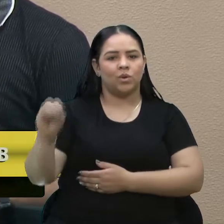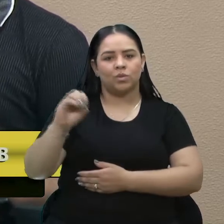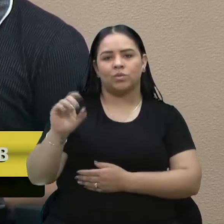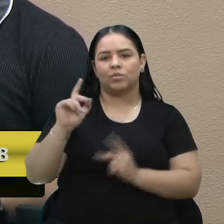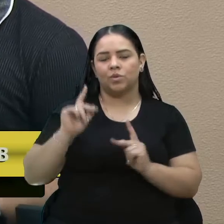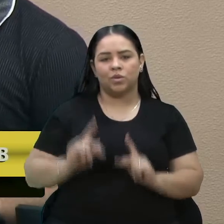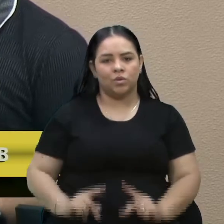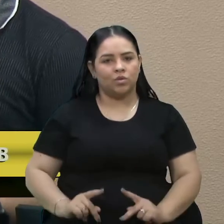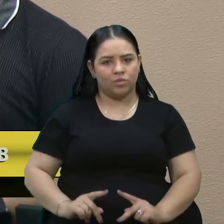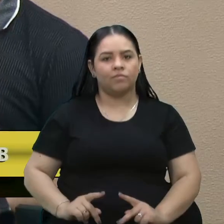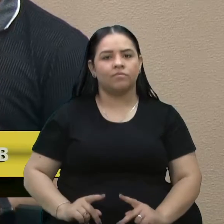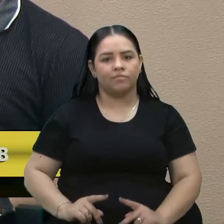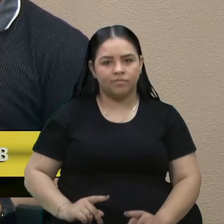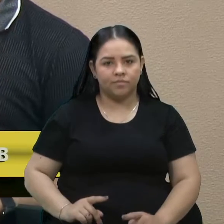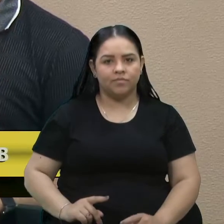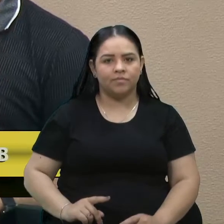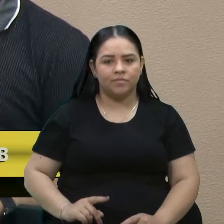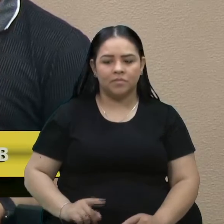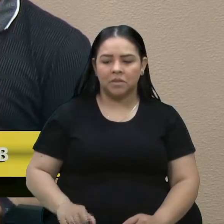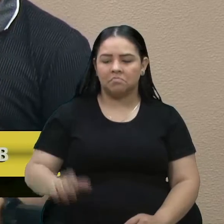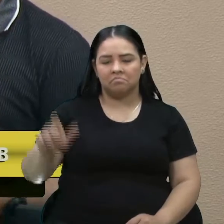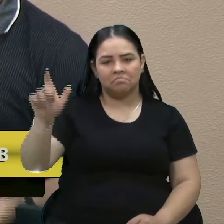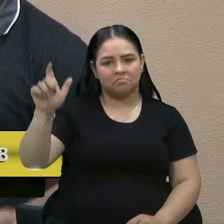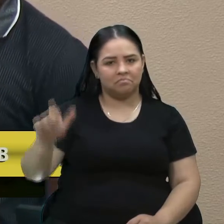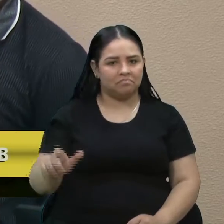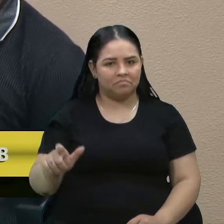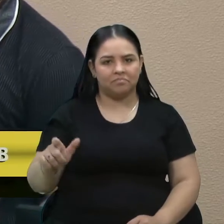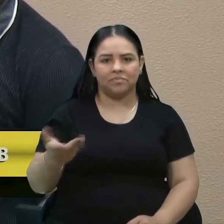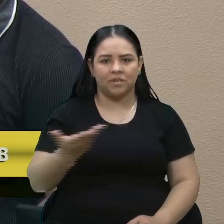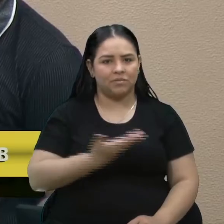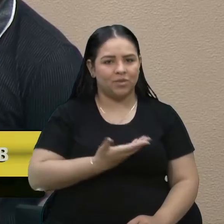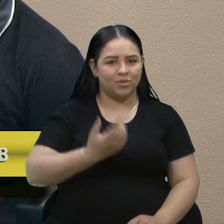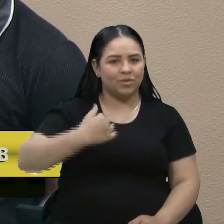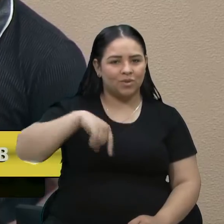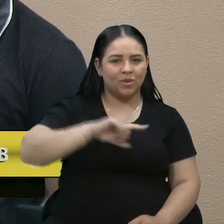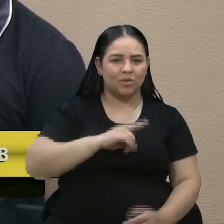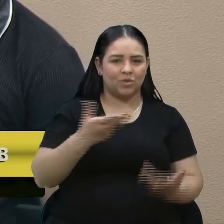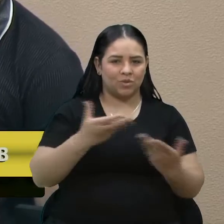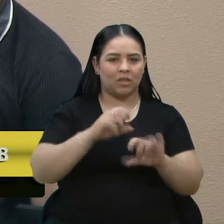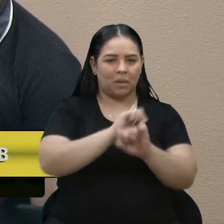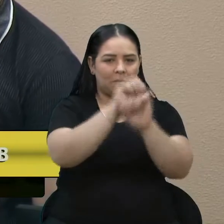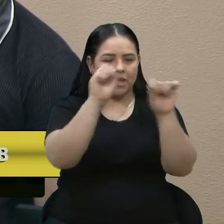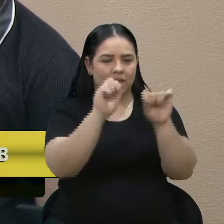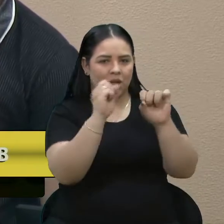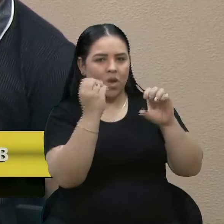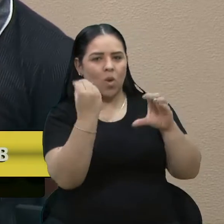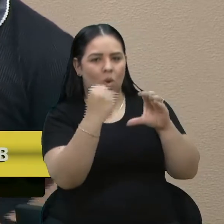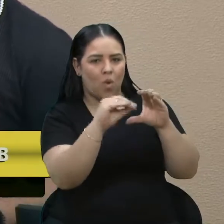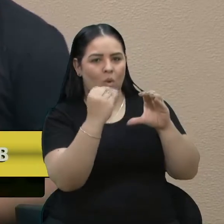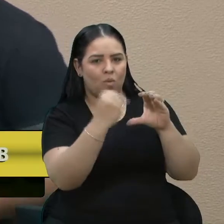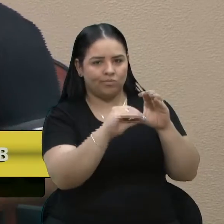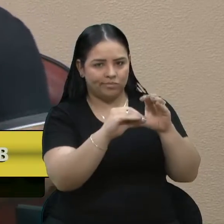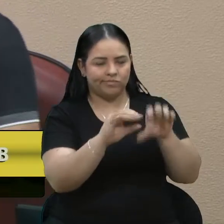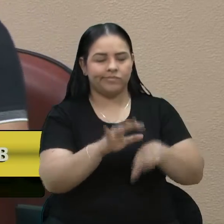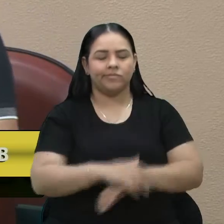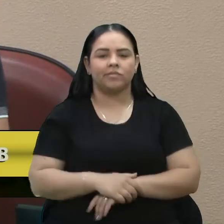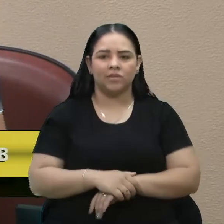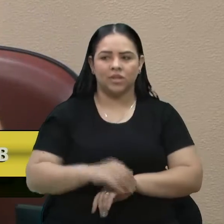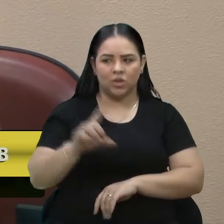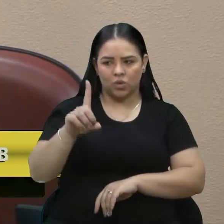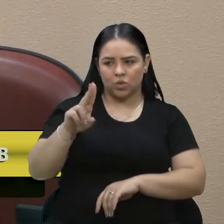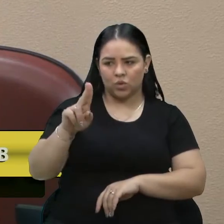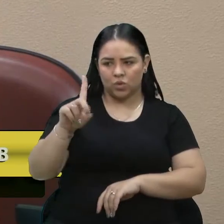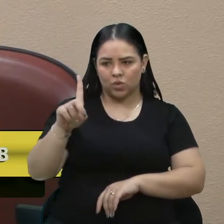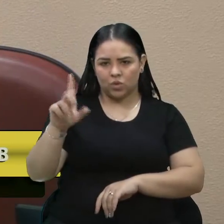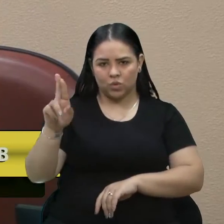um bom vivã, um cara que, como um dos amigos nossos postou hoje pela manhã, num dos grupos, ele disse que o Dudu viveu em